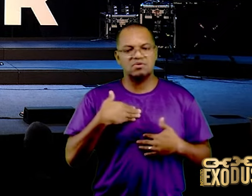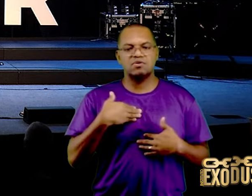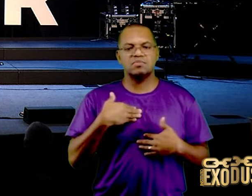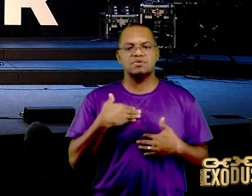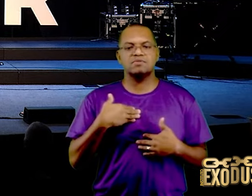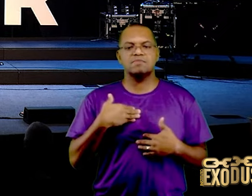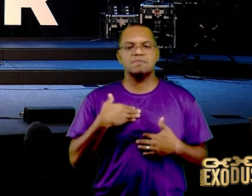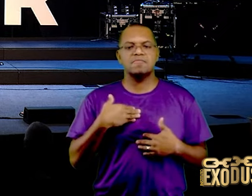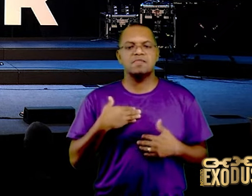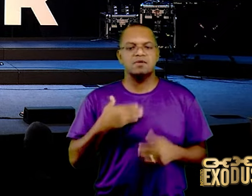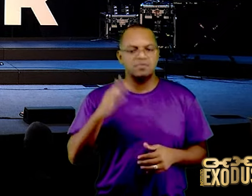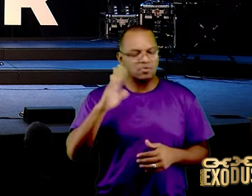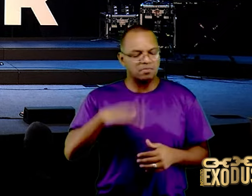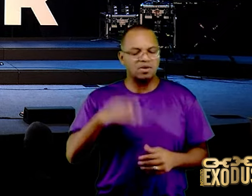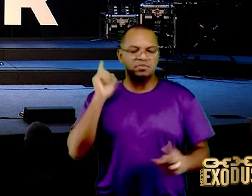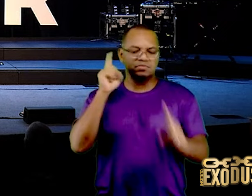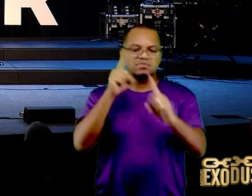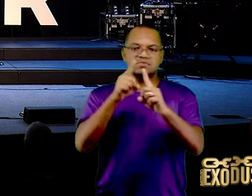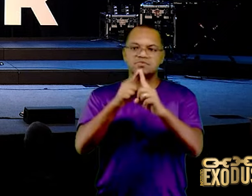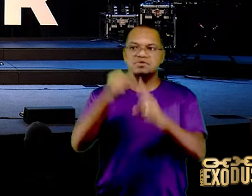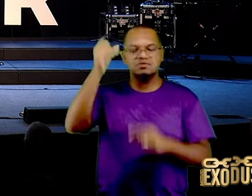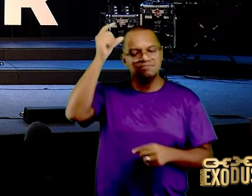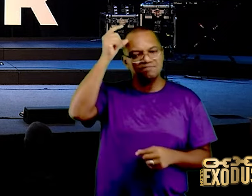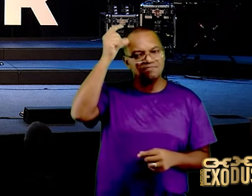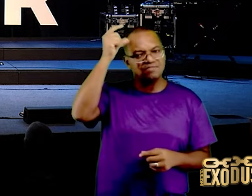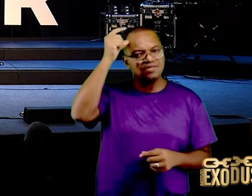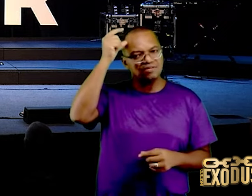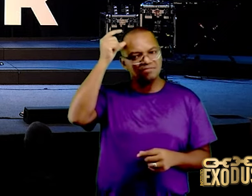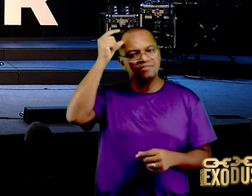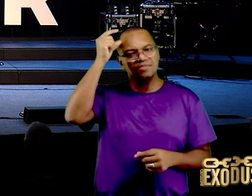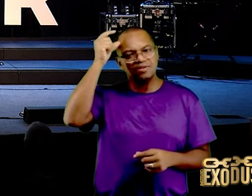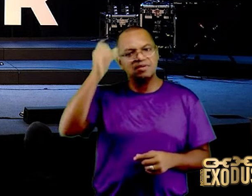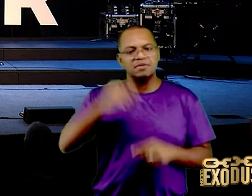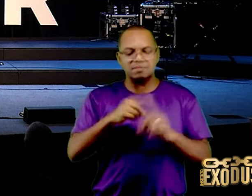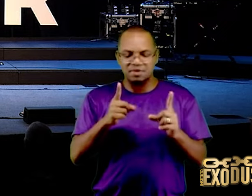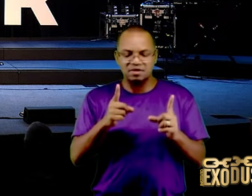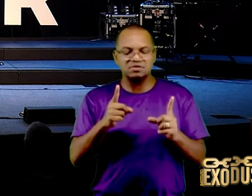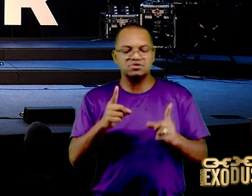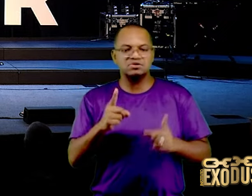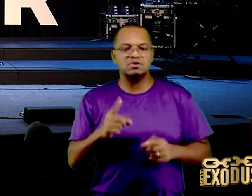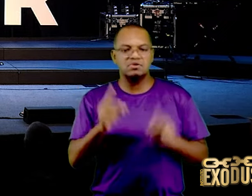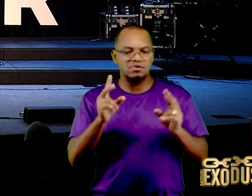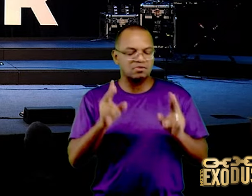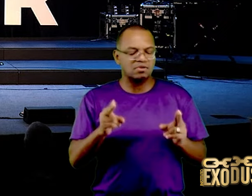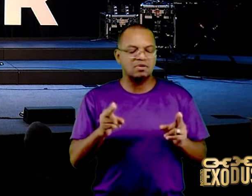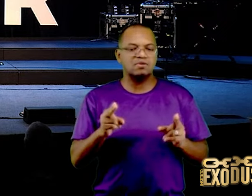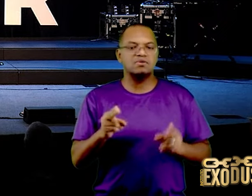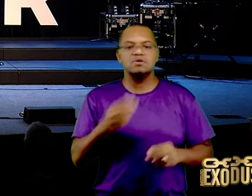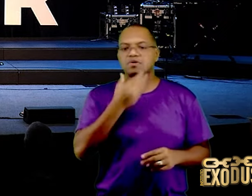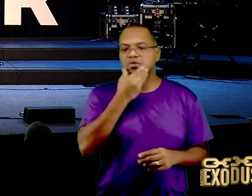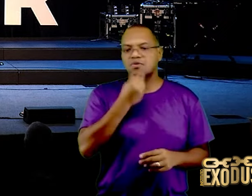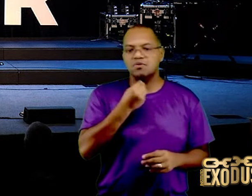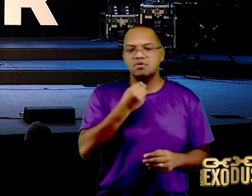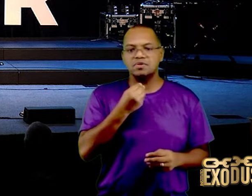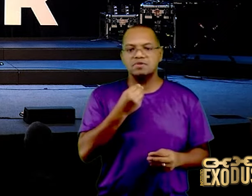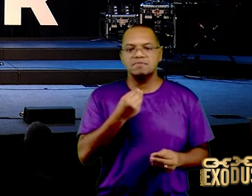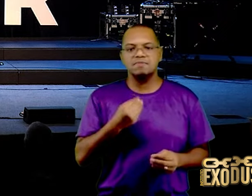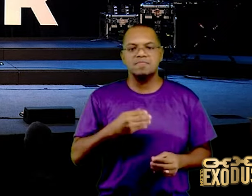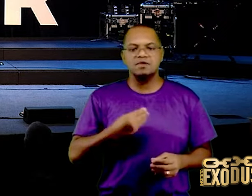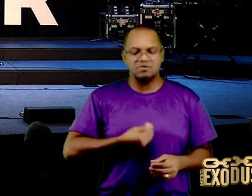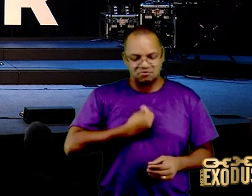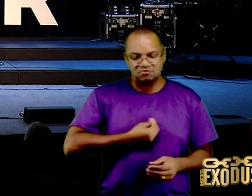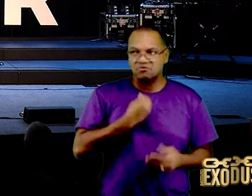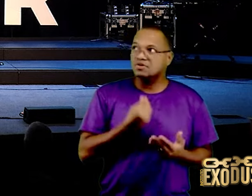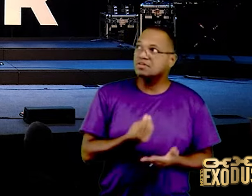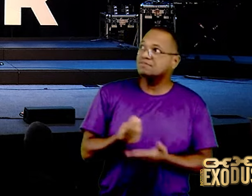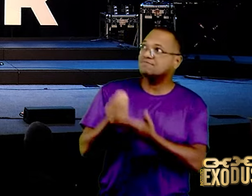para propósito do diabo, mas como homens resgatados, a morte certa, coloque-se na mão de Deus, como armas do bem,